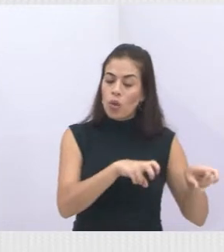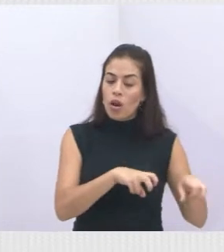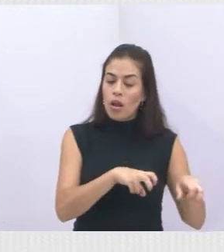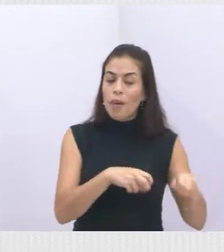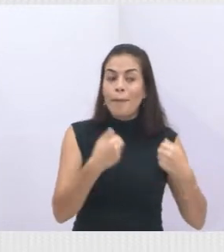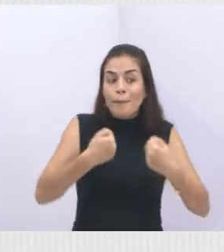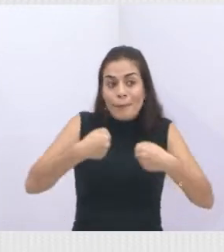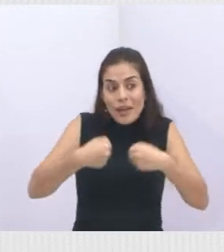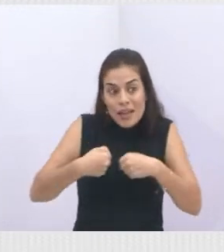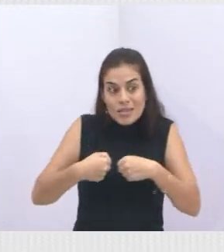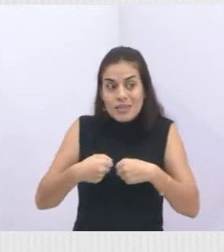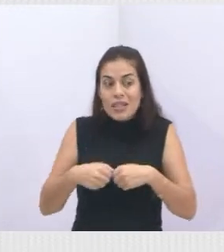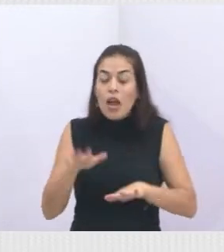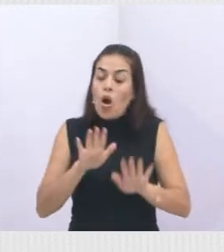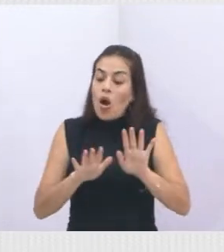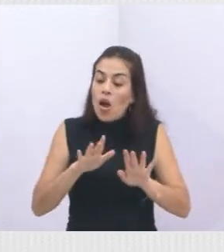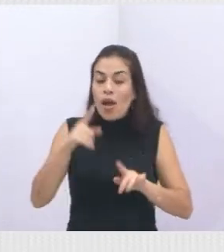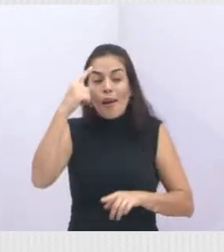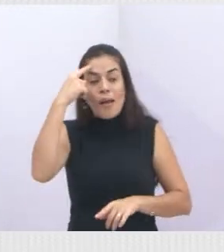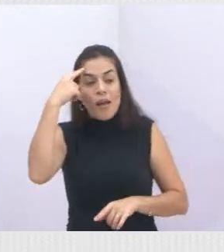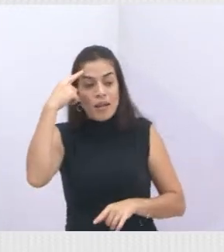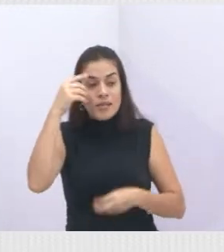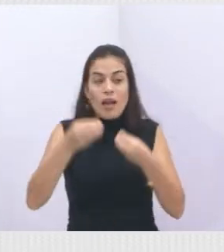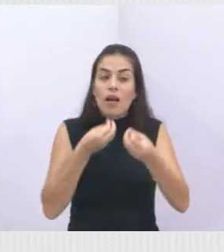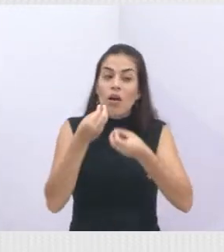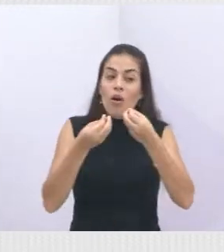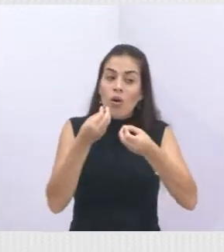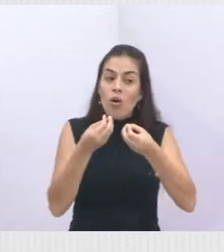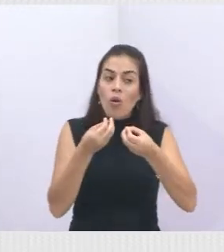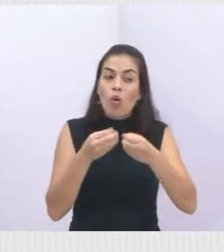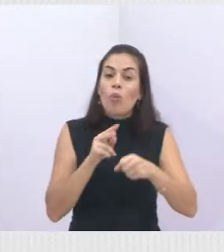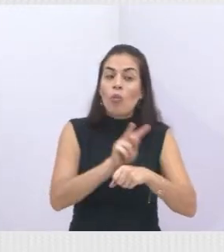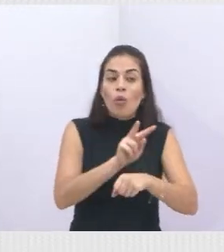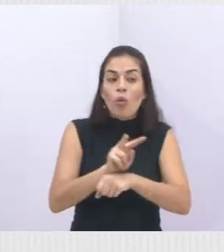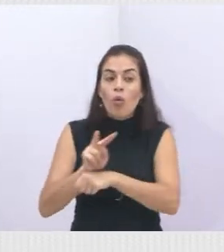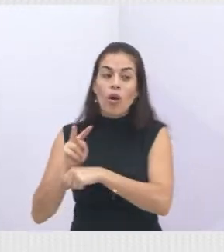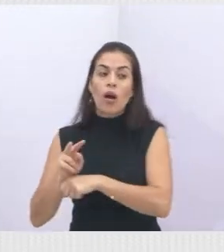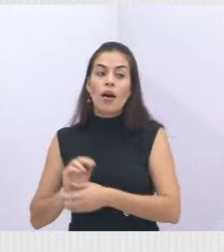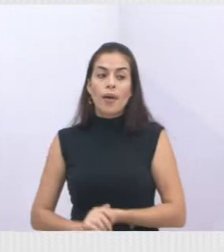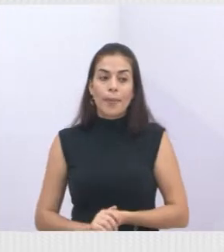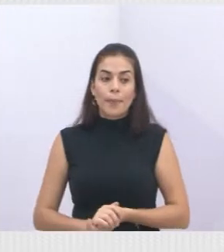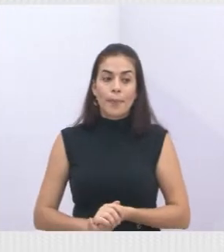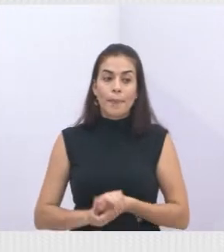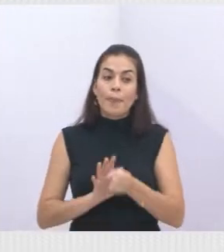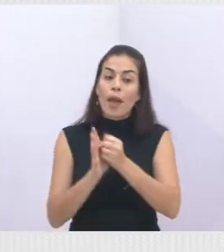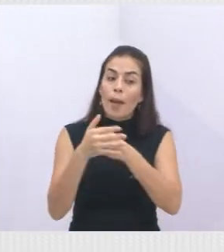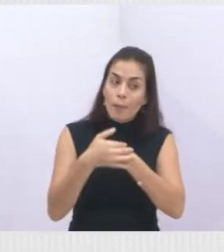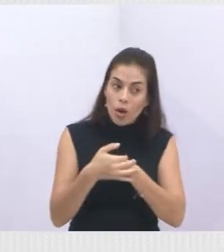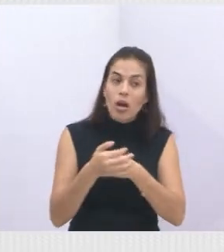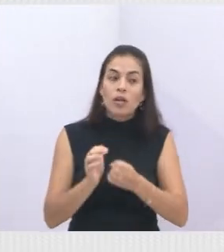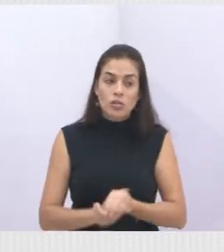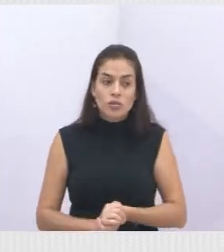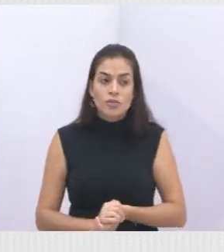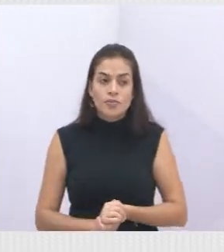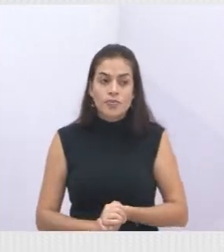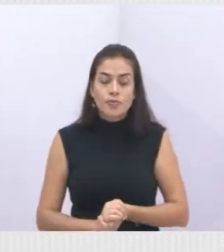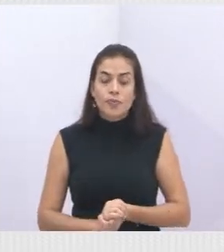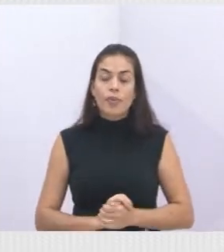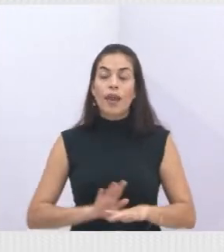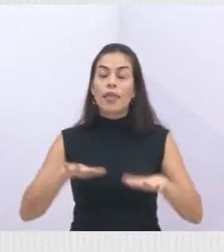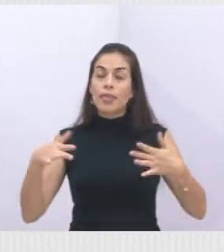legislação estadual, que é o PRA. Então, esse trabalho de prospecção de área, planejamento,